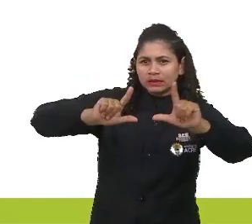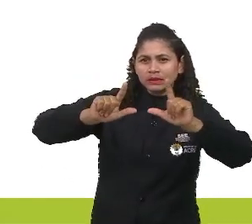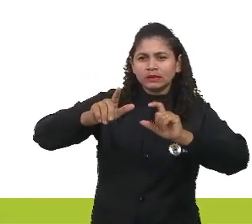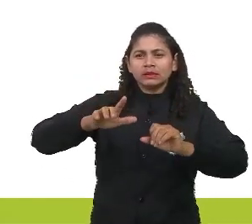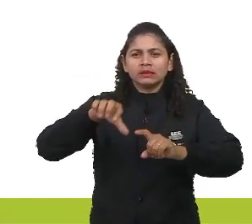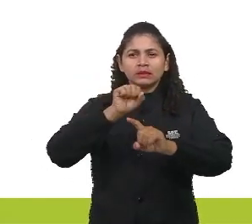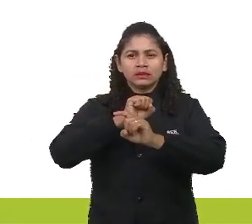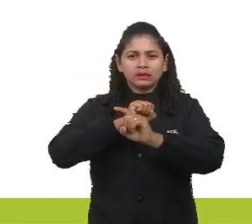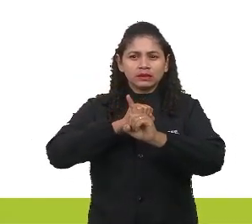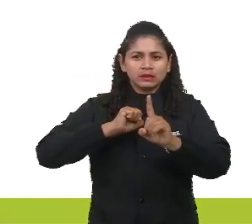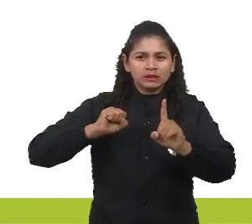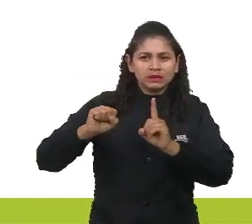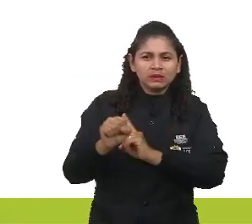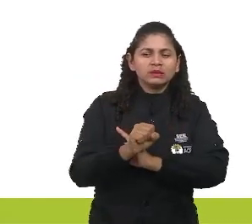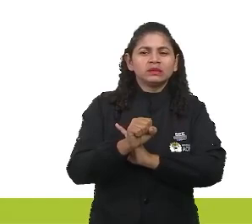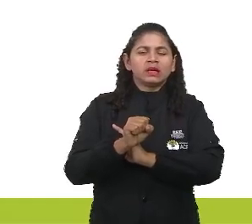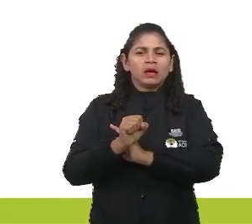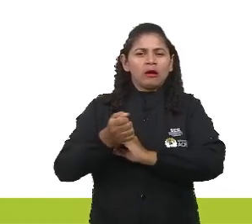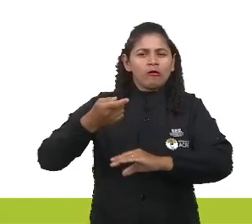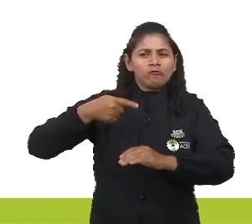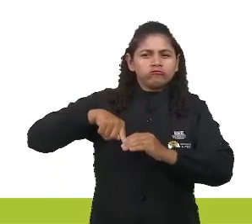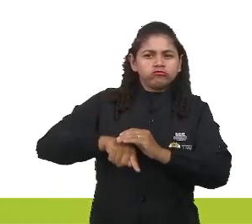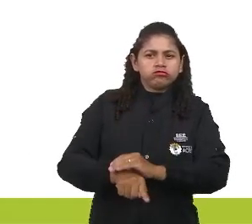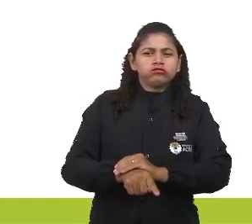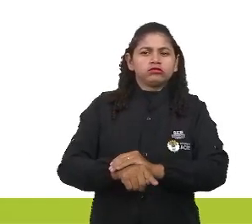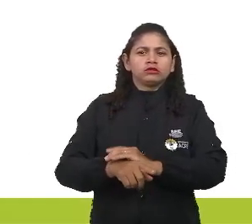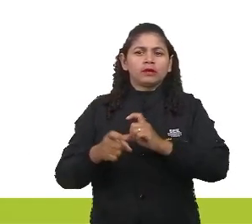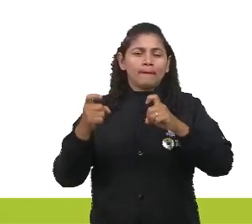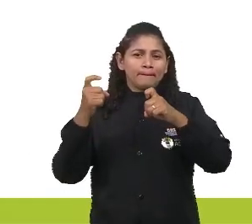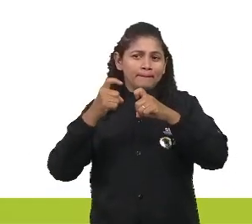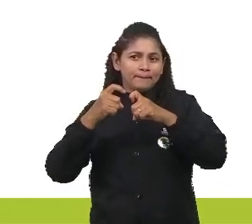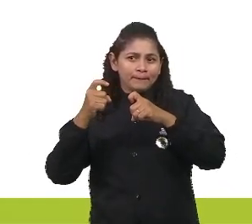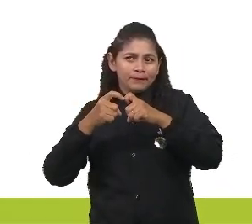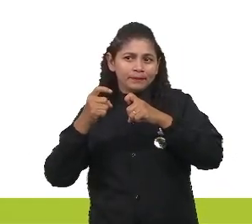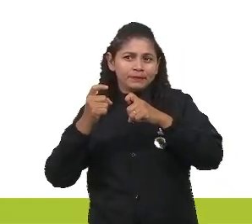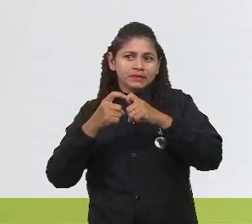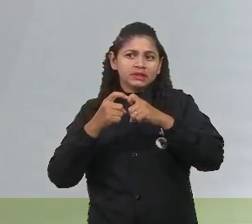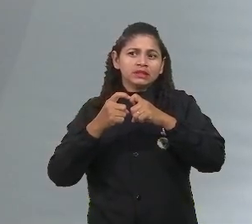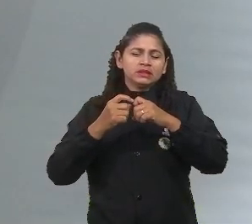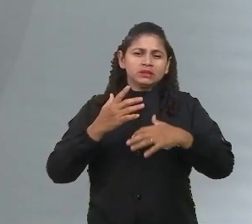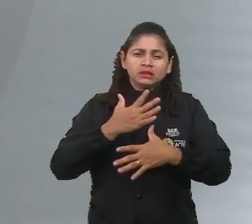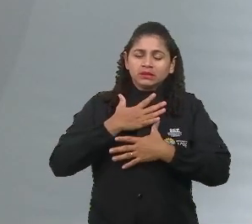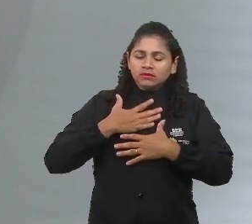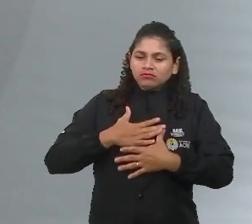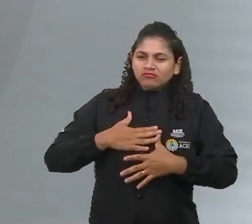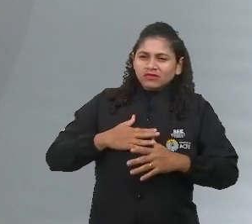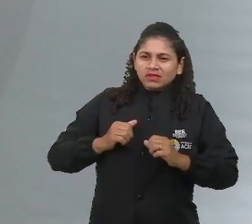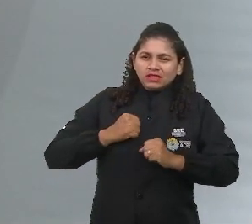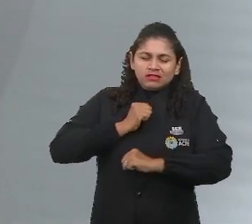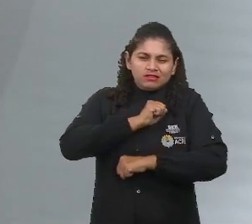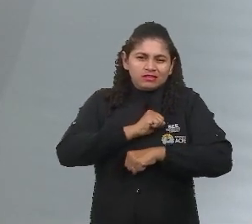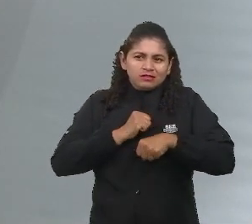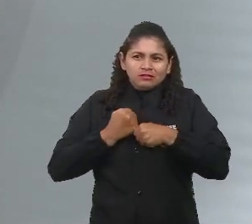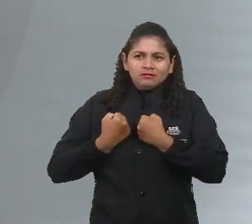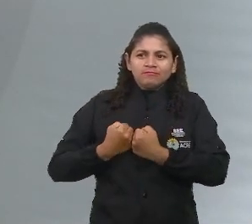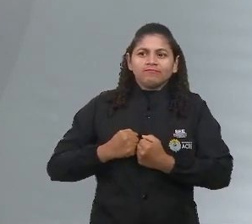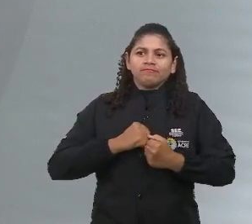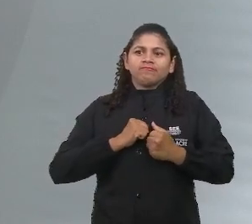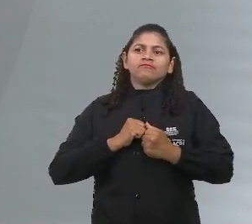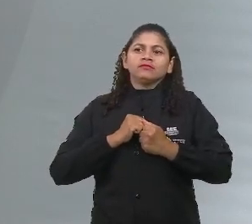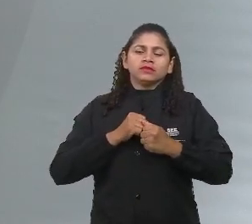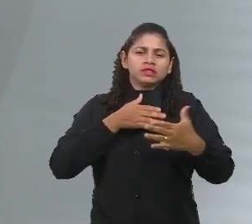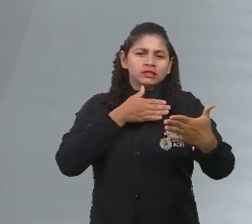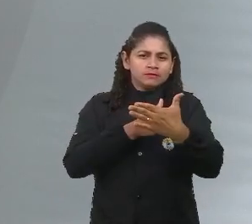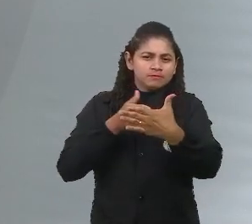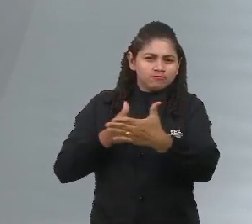médica, prazer ocioso, limitação de dores, constrangimentos, custos. Isso aqui em relação ao quê? Ao tipo de ação que você